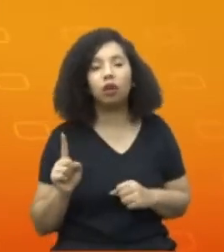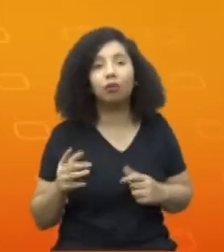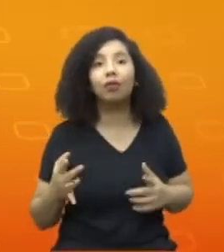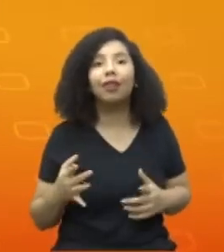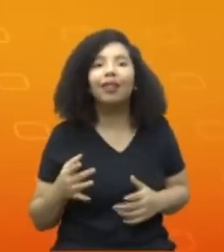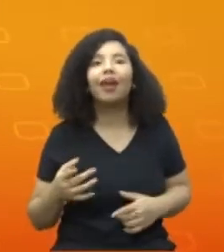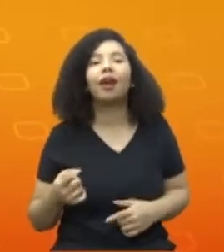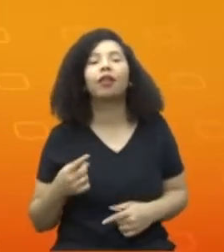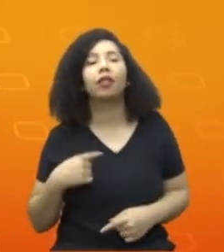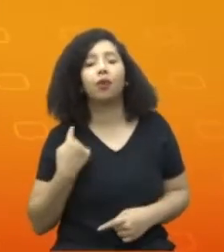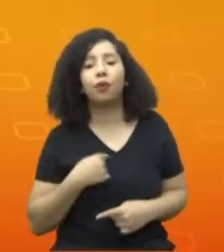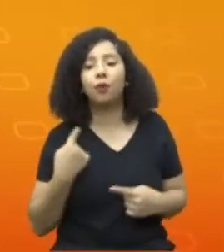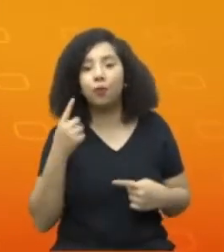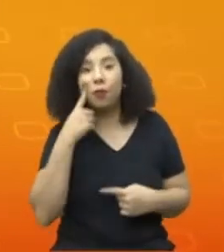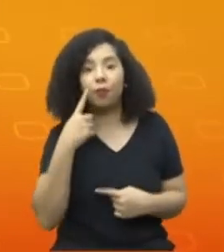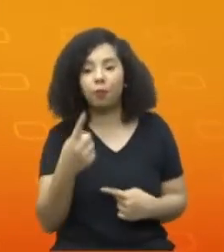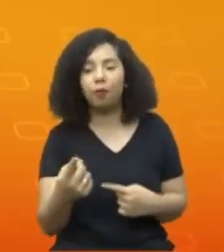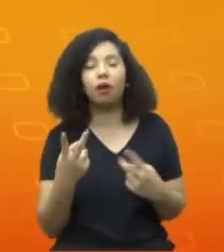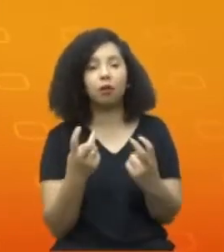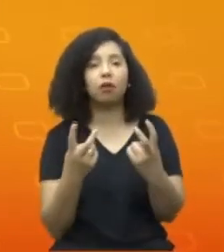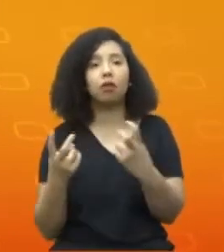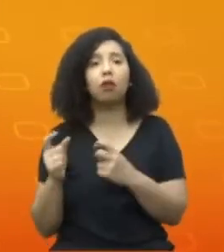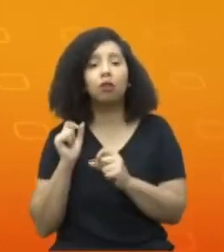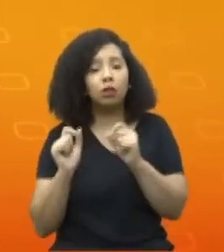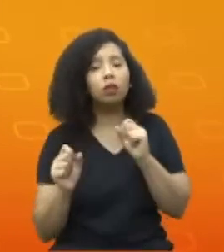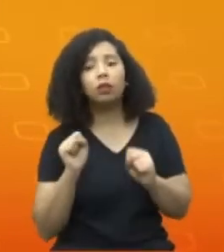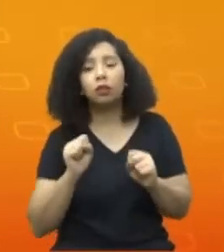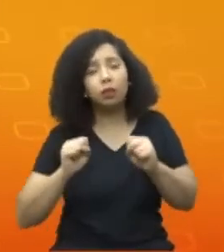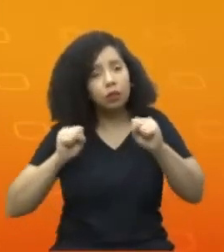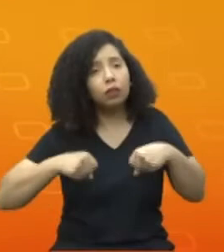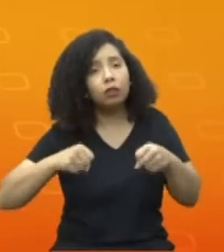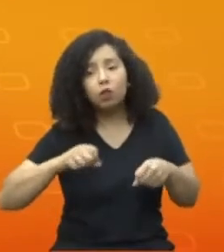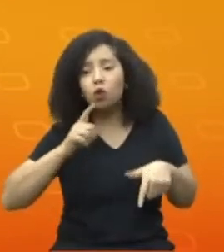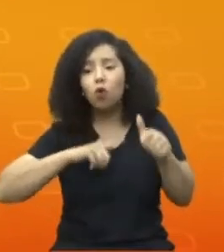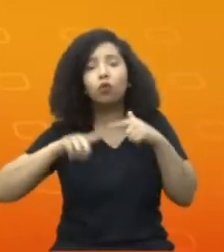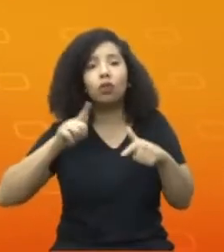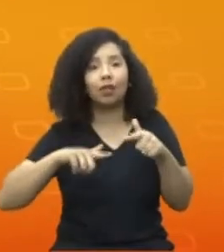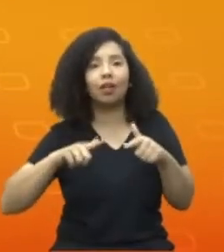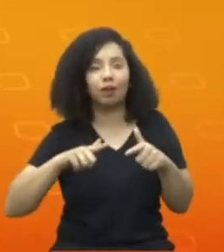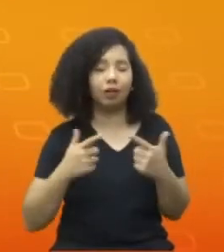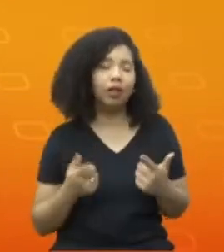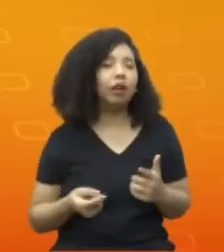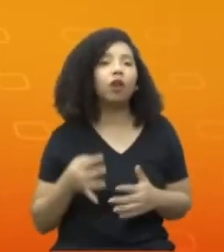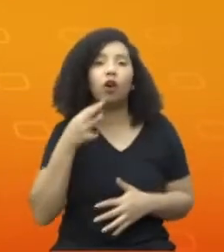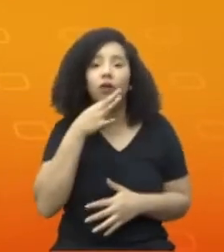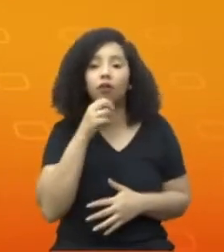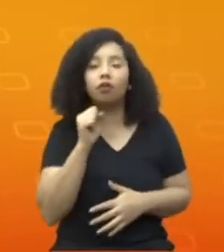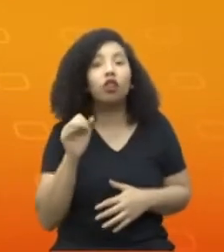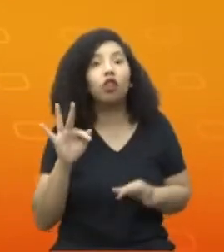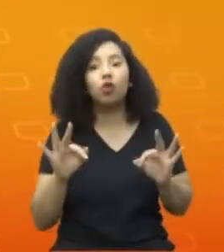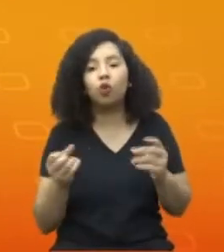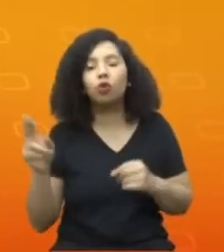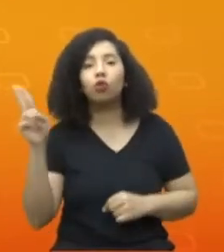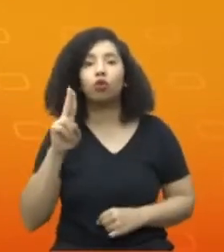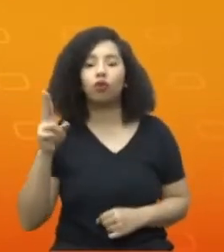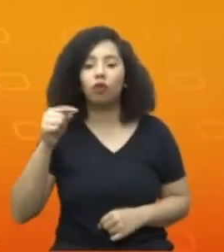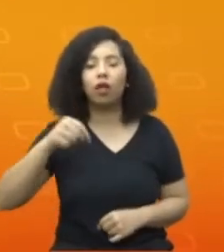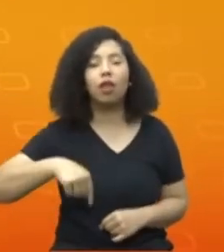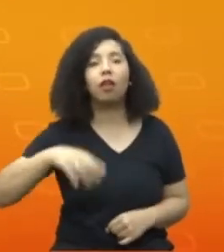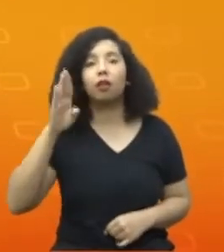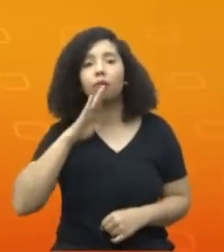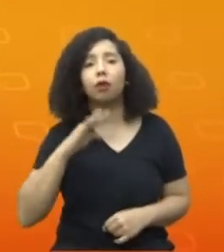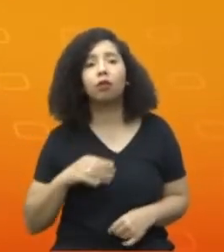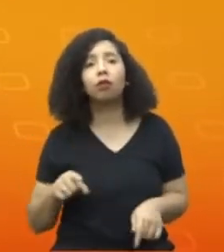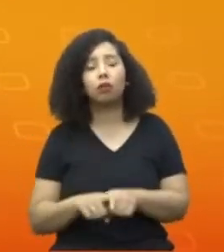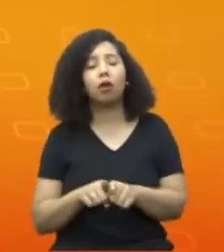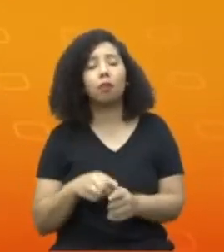desde a academia brasileira, as universidades, que criaram todos os modelos, fizeram tudo, também a participação do governo,